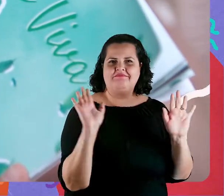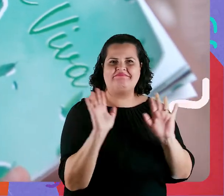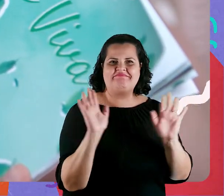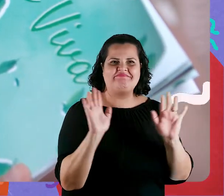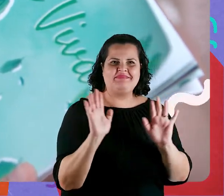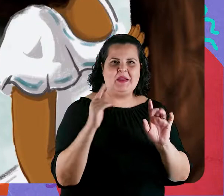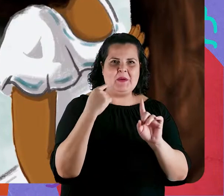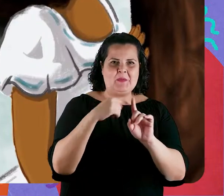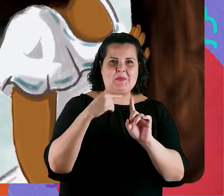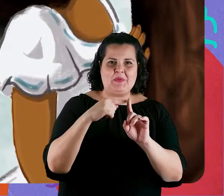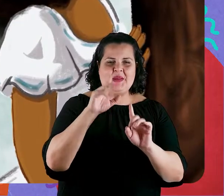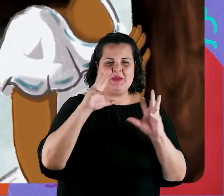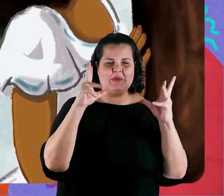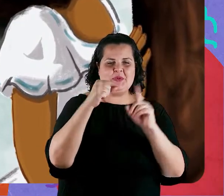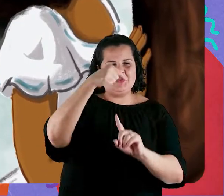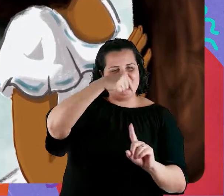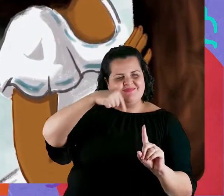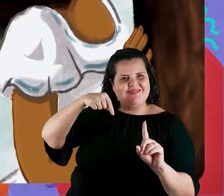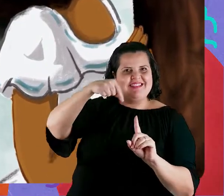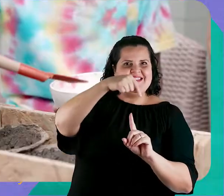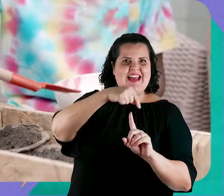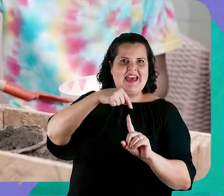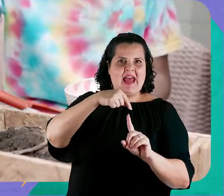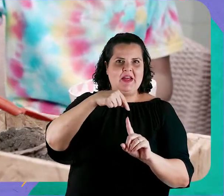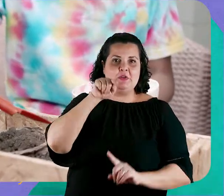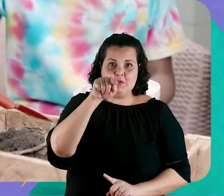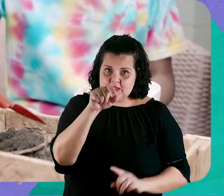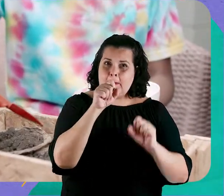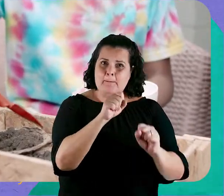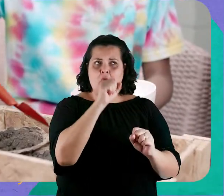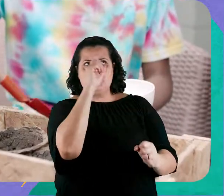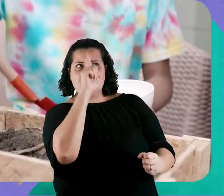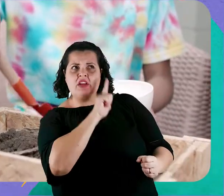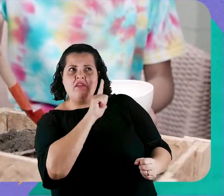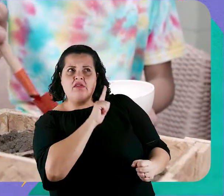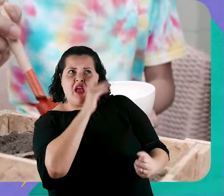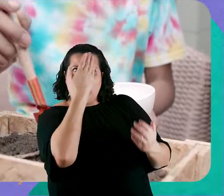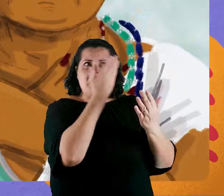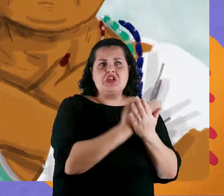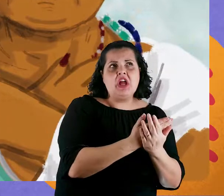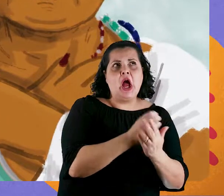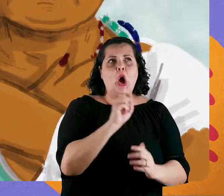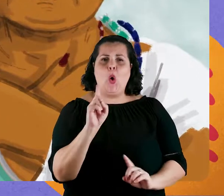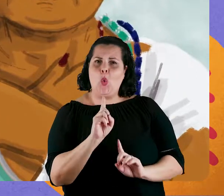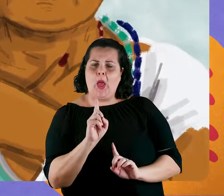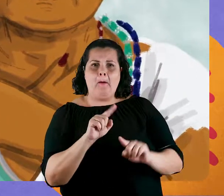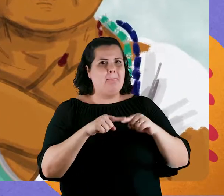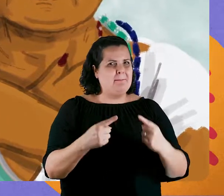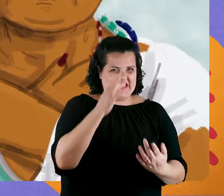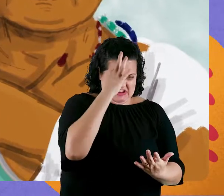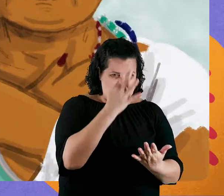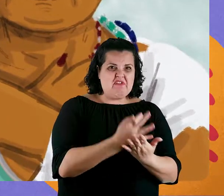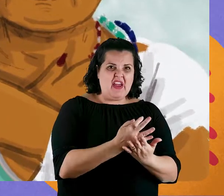é inviolável em todos os seus cânticos, danças e orações. Você pode crer, pode não crer, mas não irá jamais transformar a fé